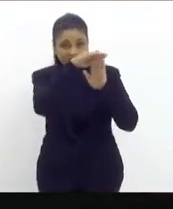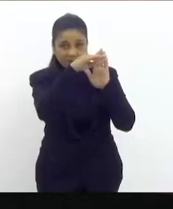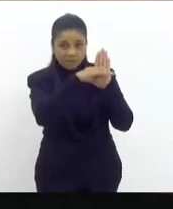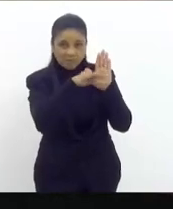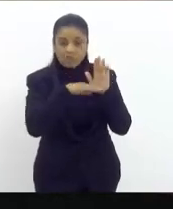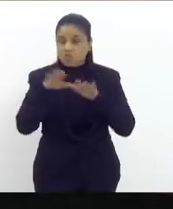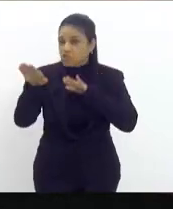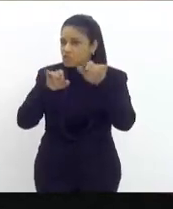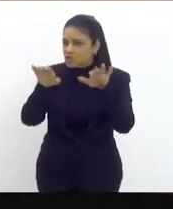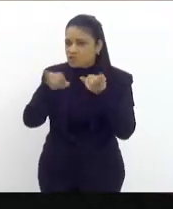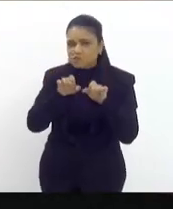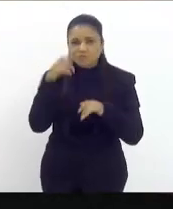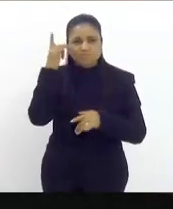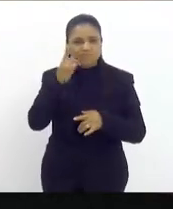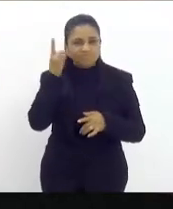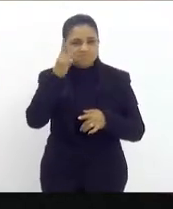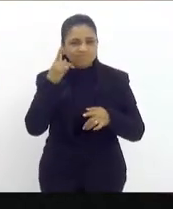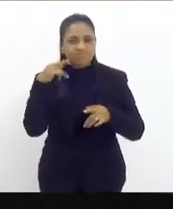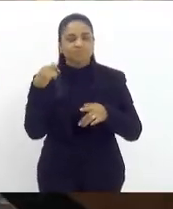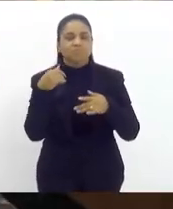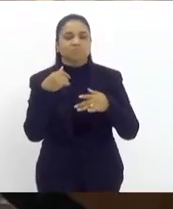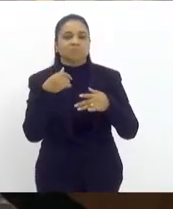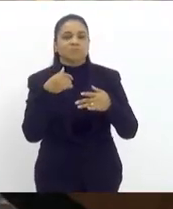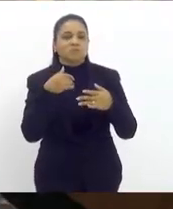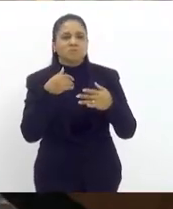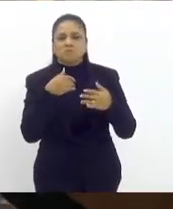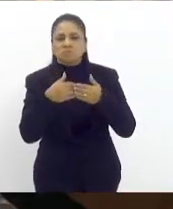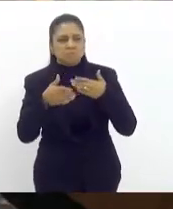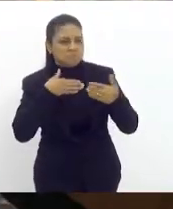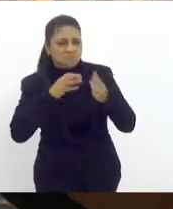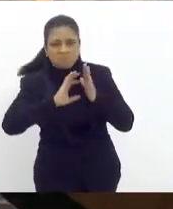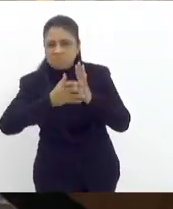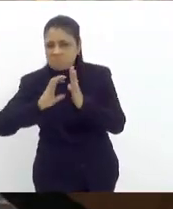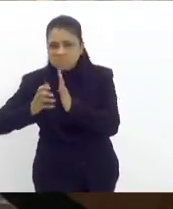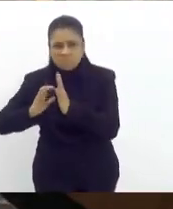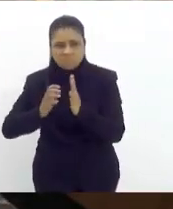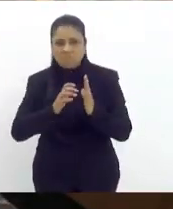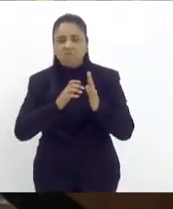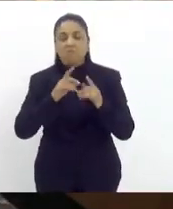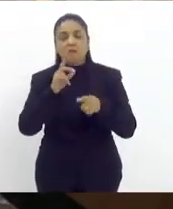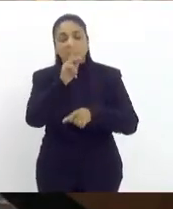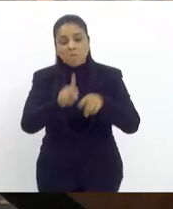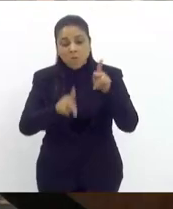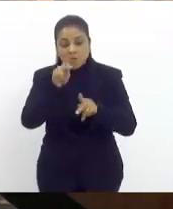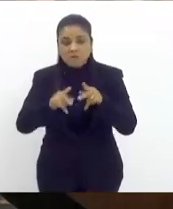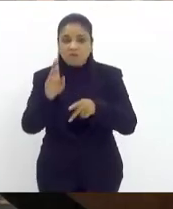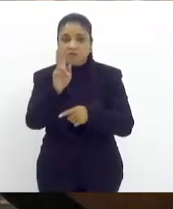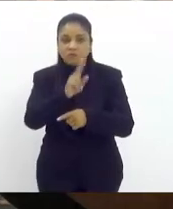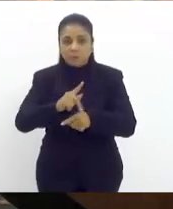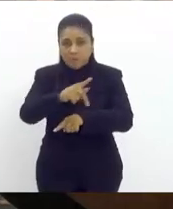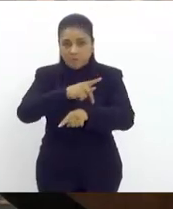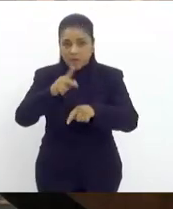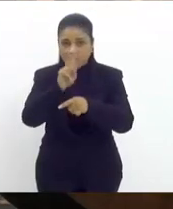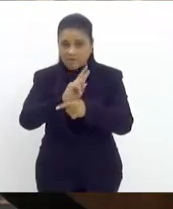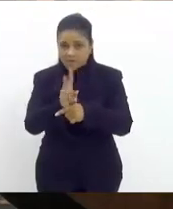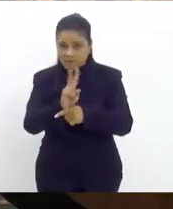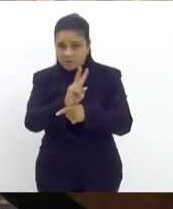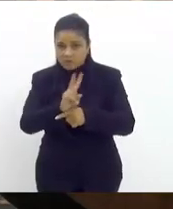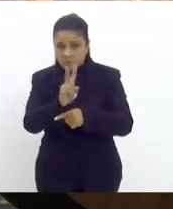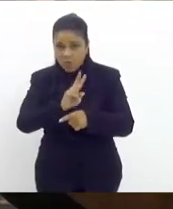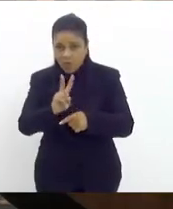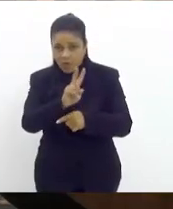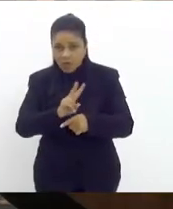comovem seja pela bandeira que for pela população venezuelana que a gente pense que hoje há venezuelanos e